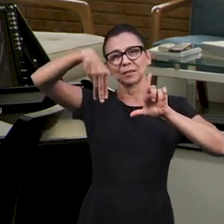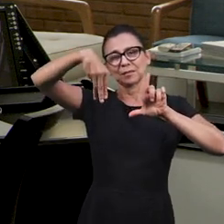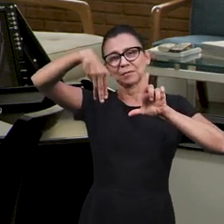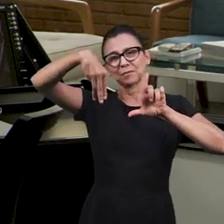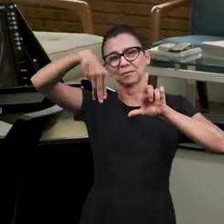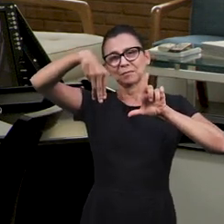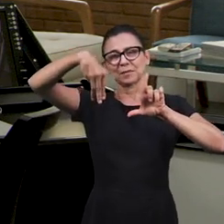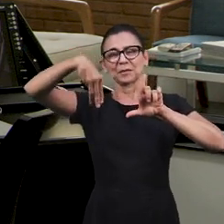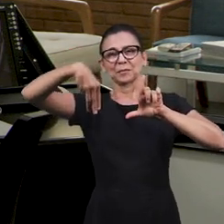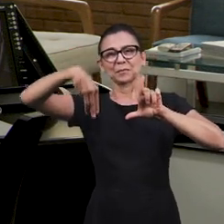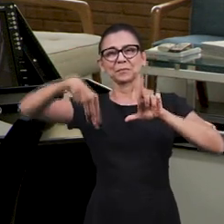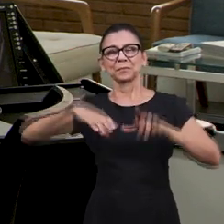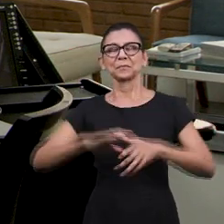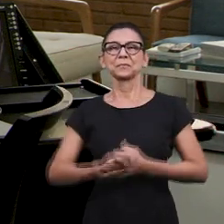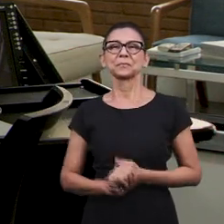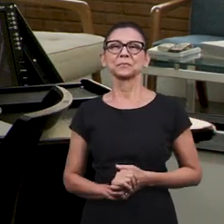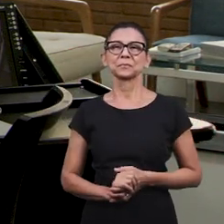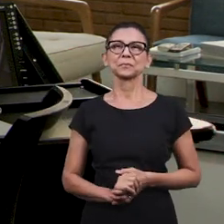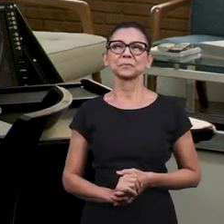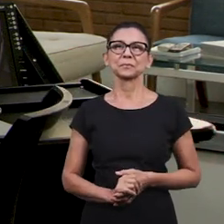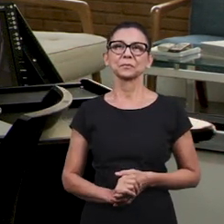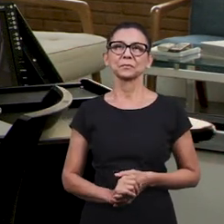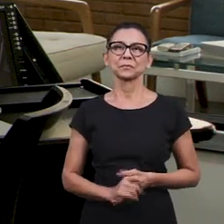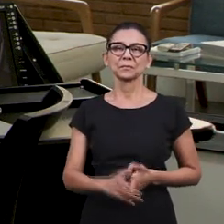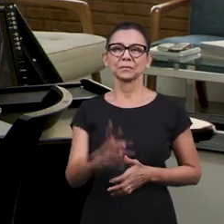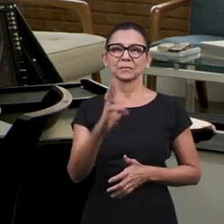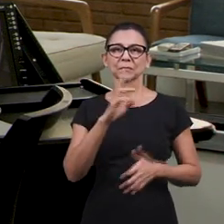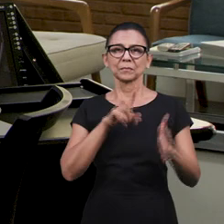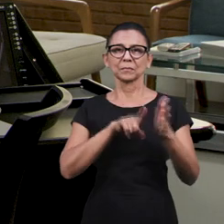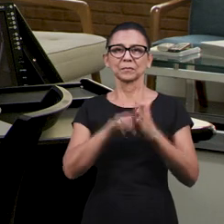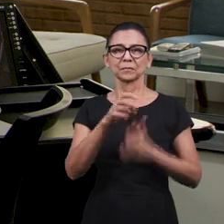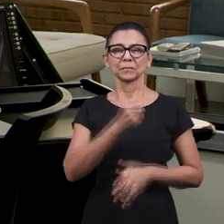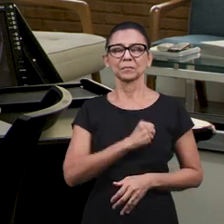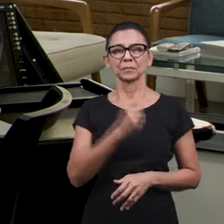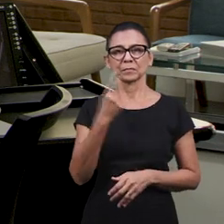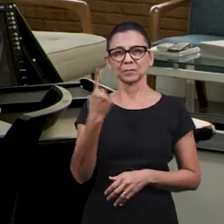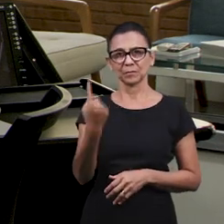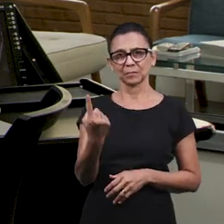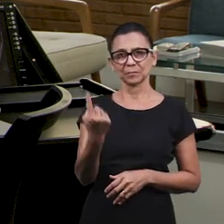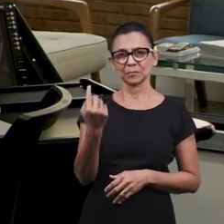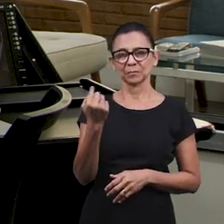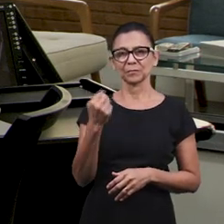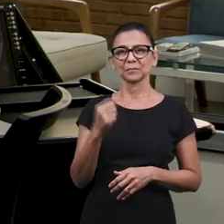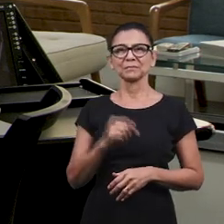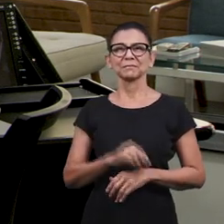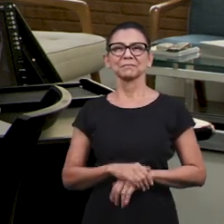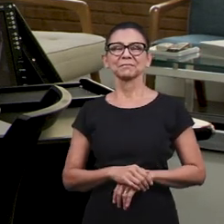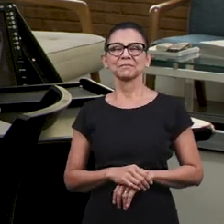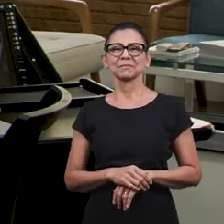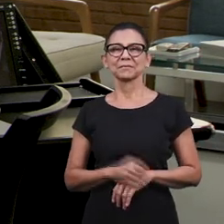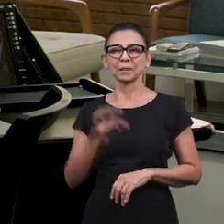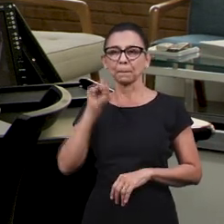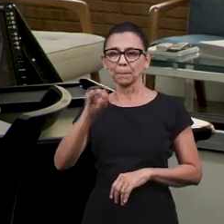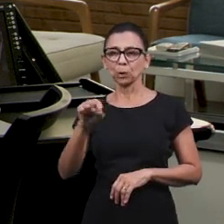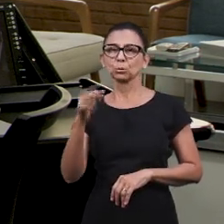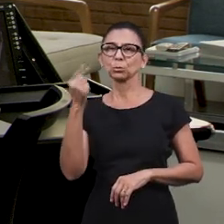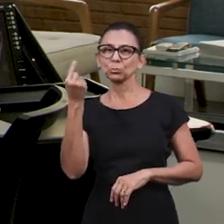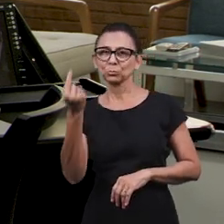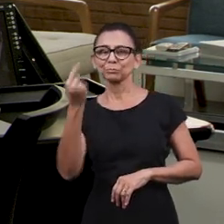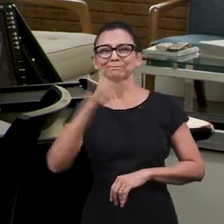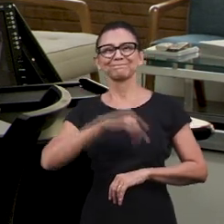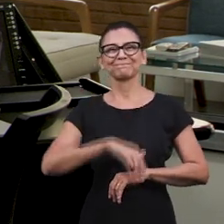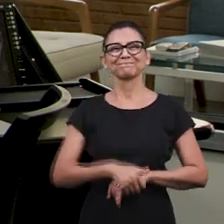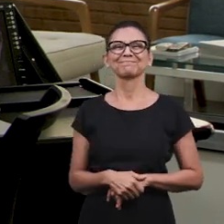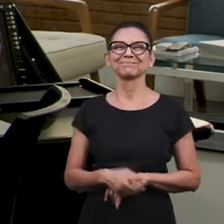é a expressão ali relacionada à resposta da pergunta número 1, no item 1. Obrigado, Patrícia. Muito